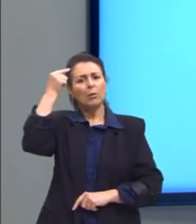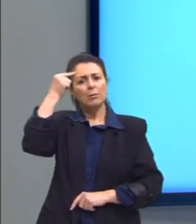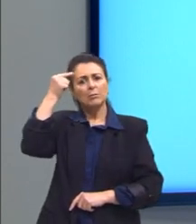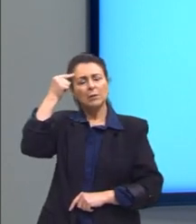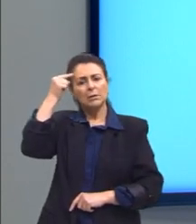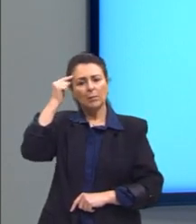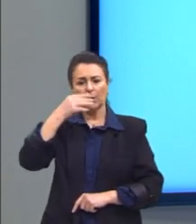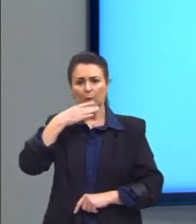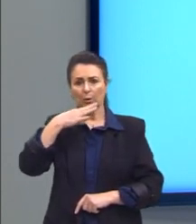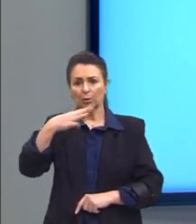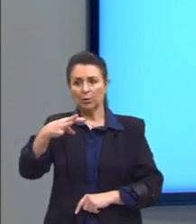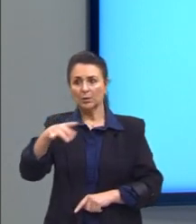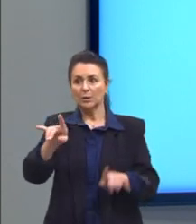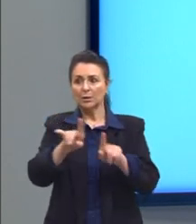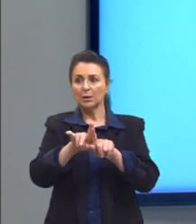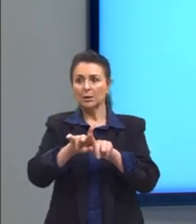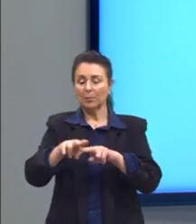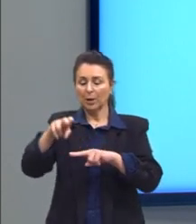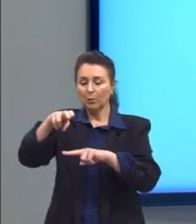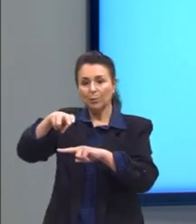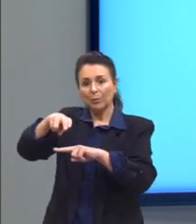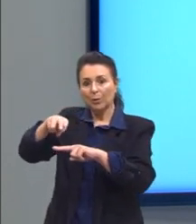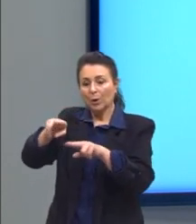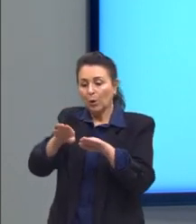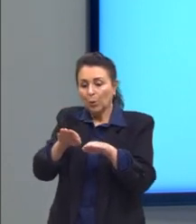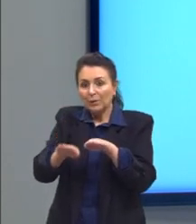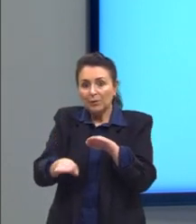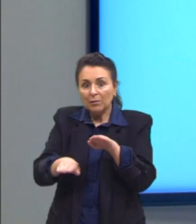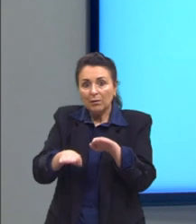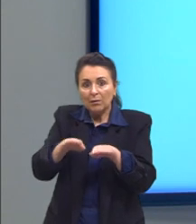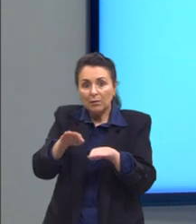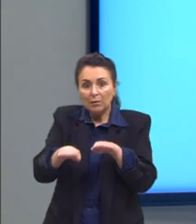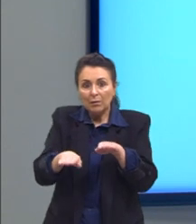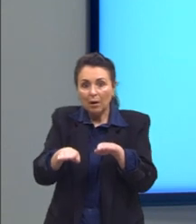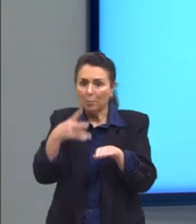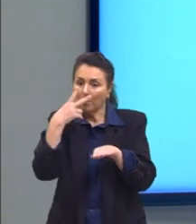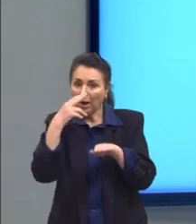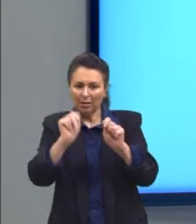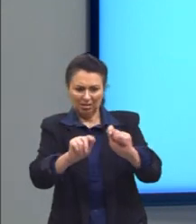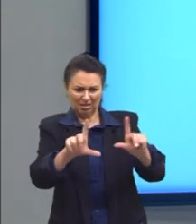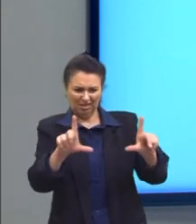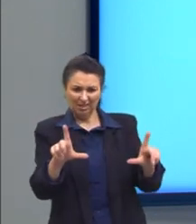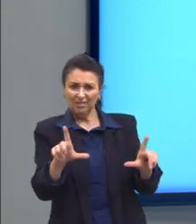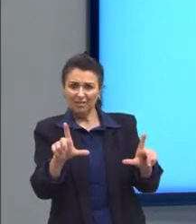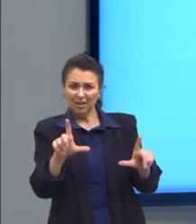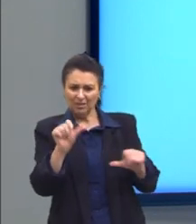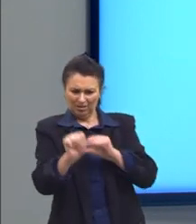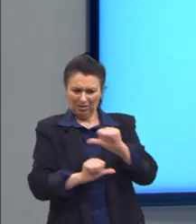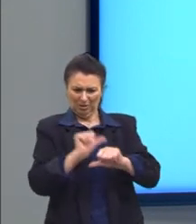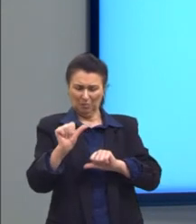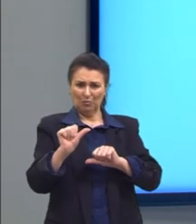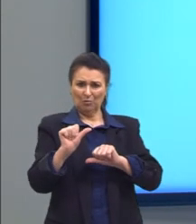colorido e os pezinhos, como se essa televisão fosse um homem, uma pessoa.